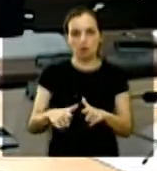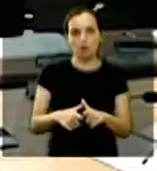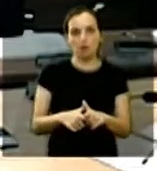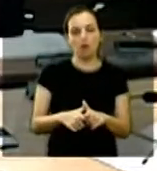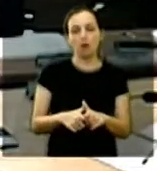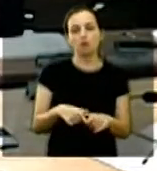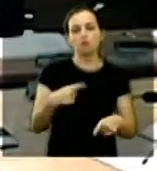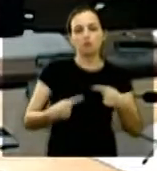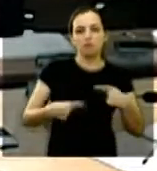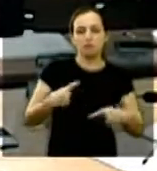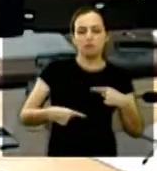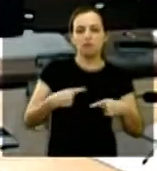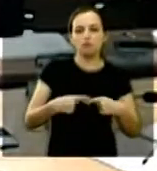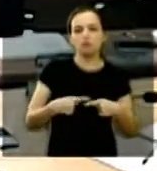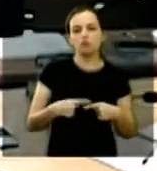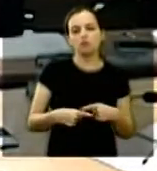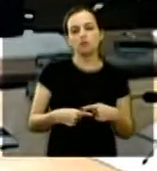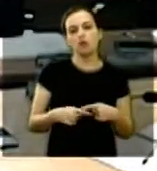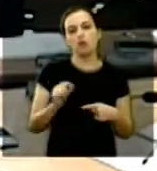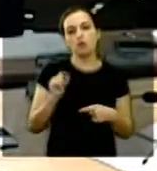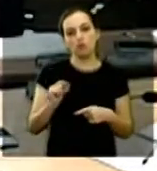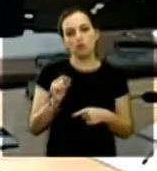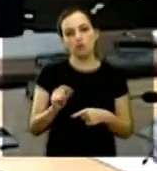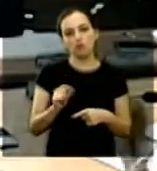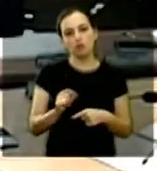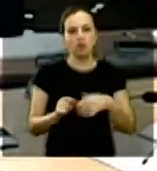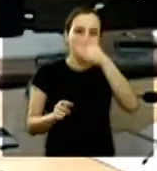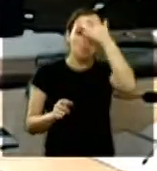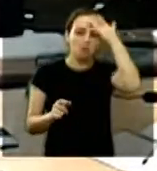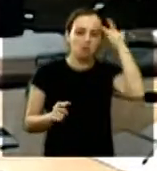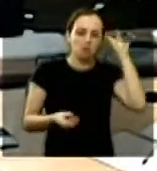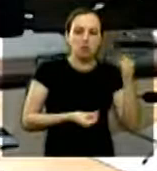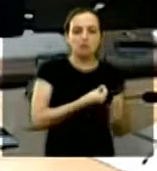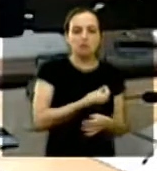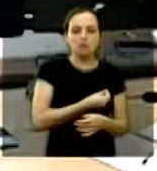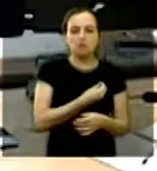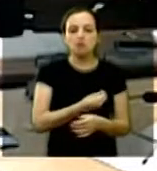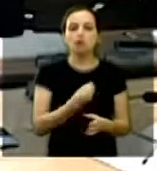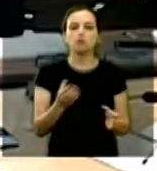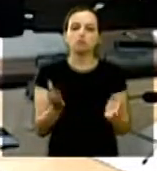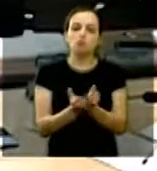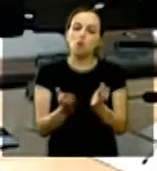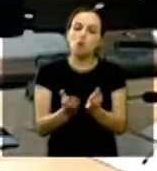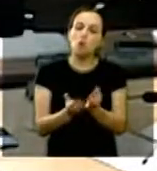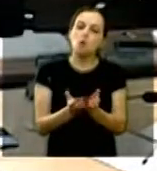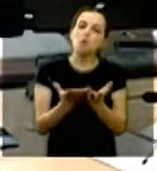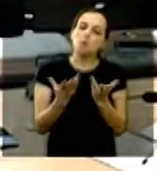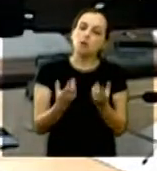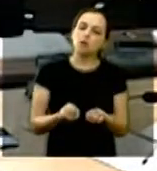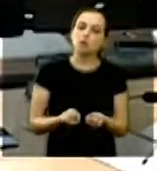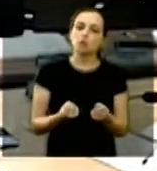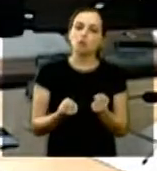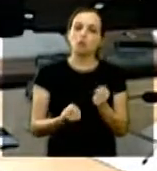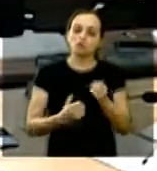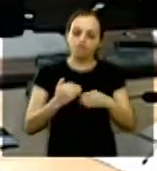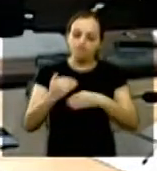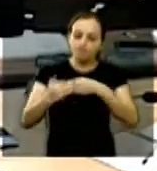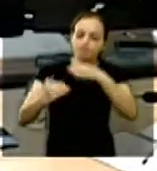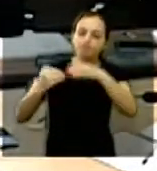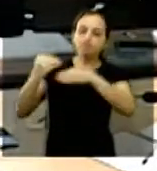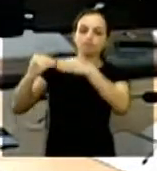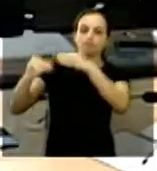foi uma discussão muito grande então muita gente participou acho que foi um consenso né que esse processo deveria ser um